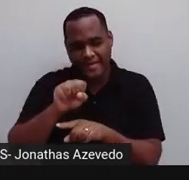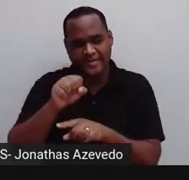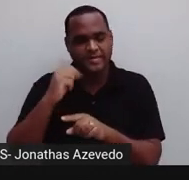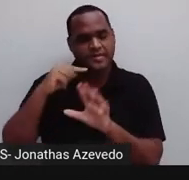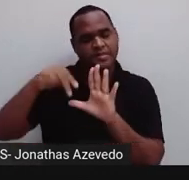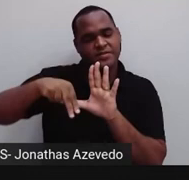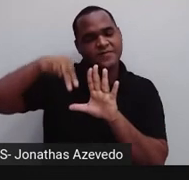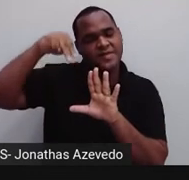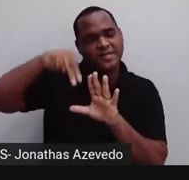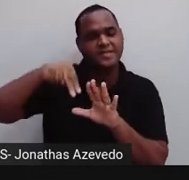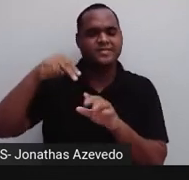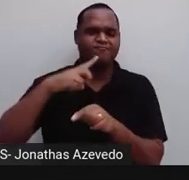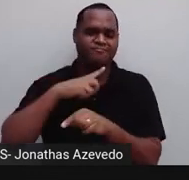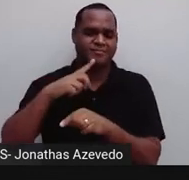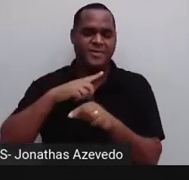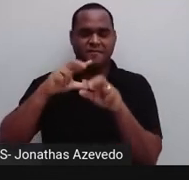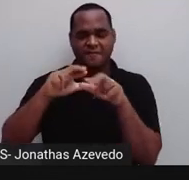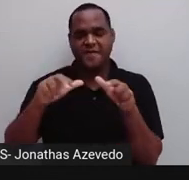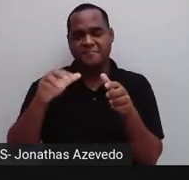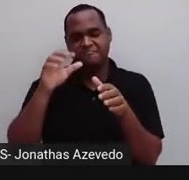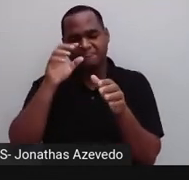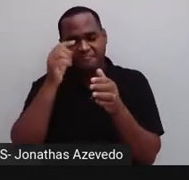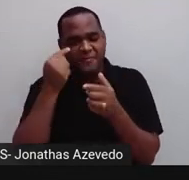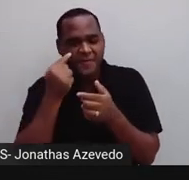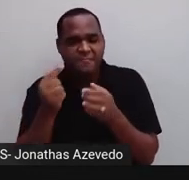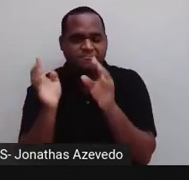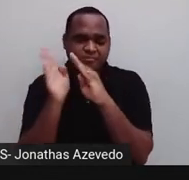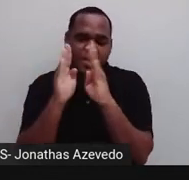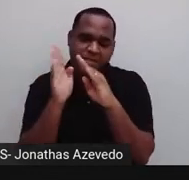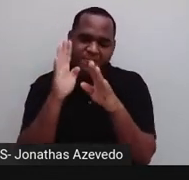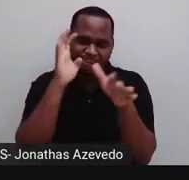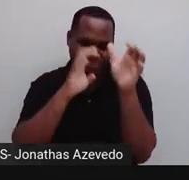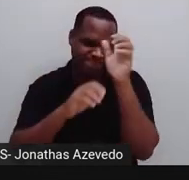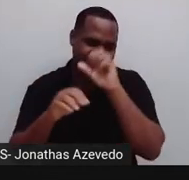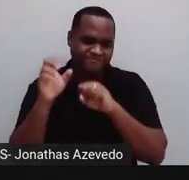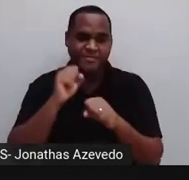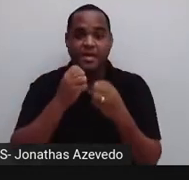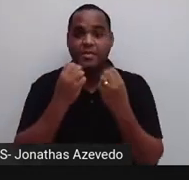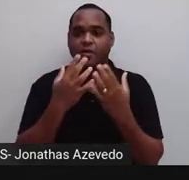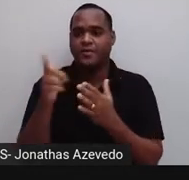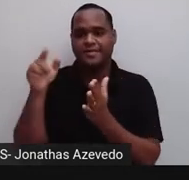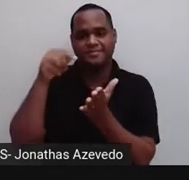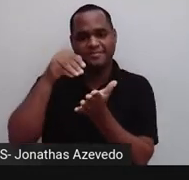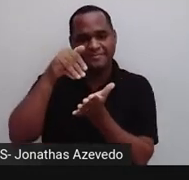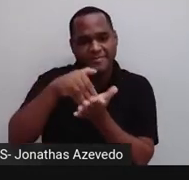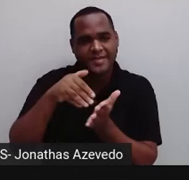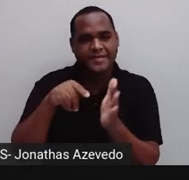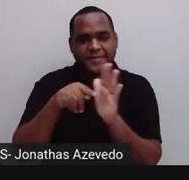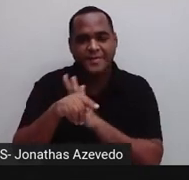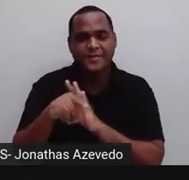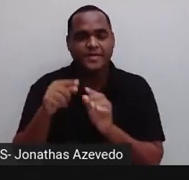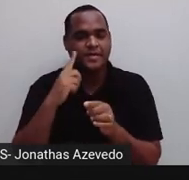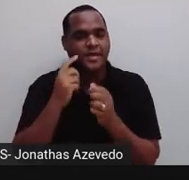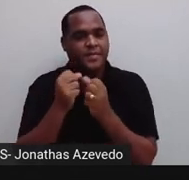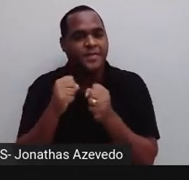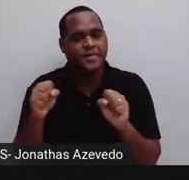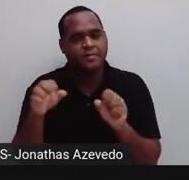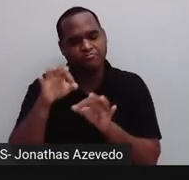A consumir mais conteúdo de entretenimento, tá bom? Última pergunta sobre grandezas e medidas.